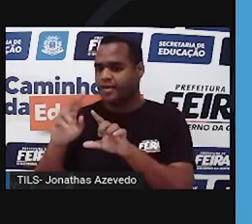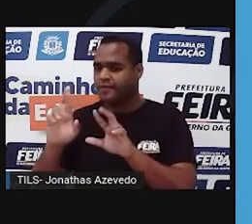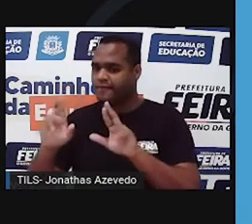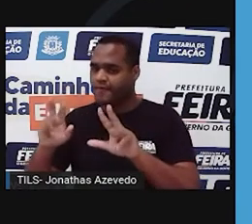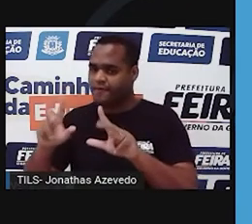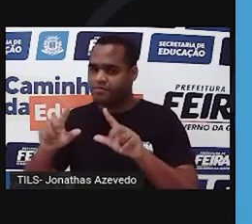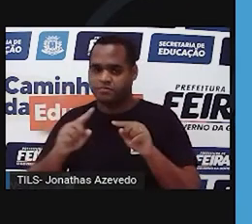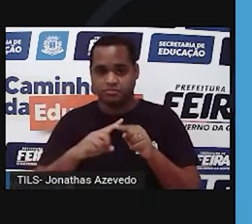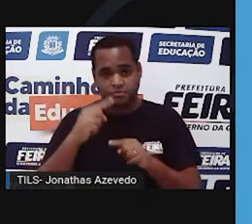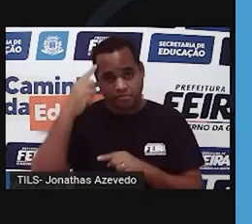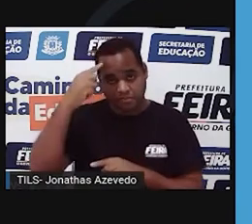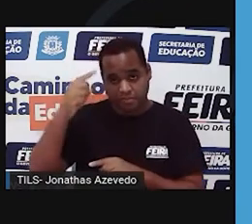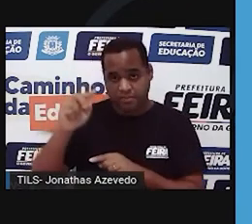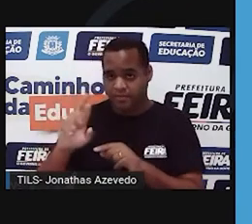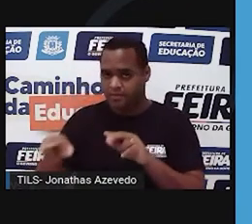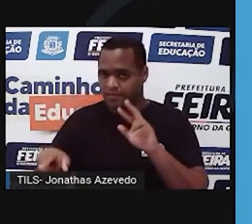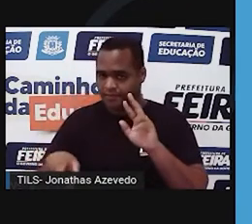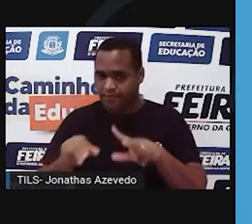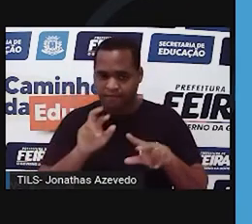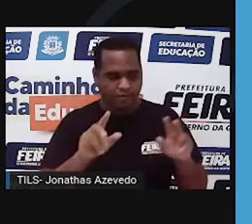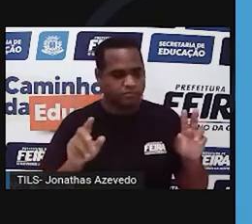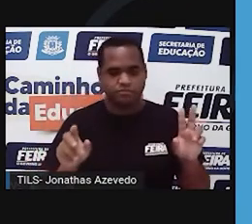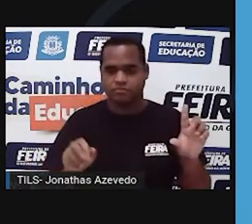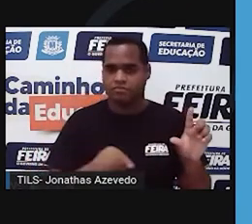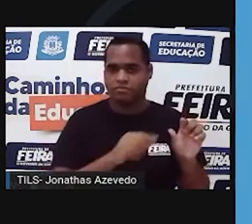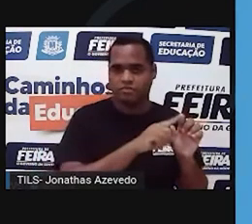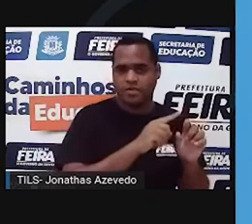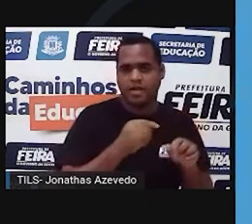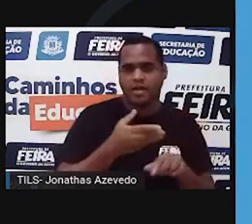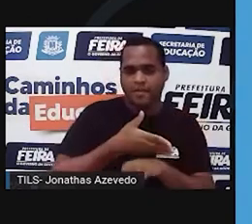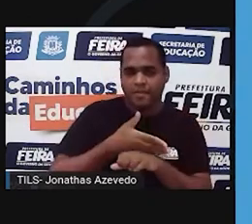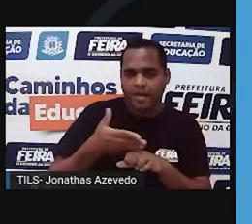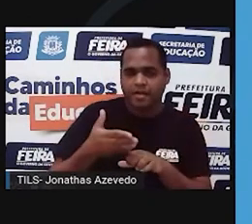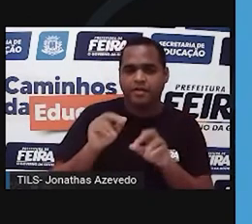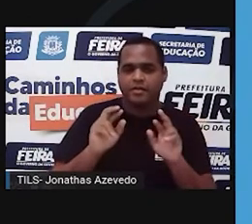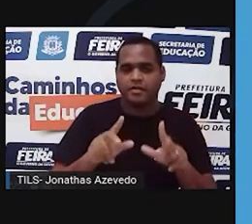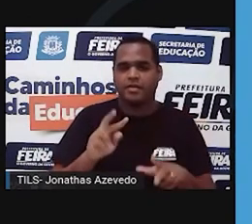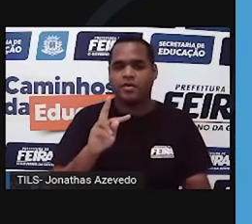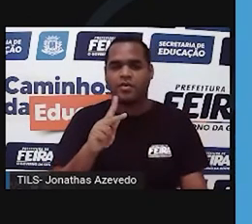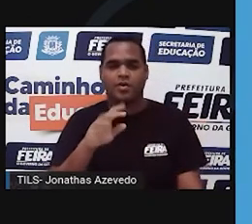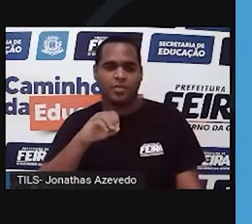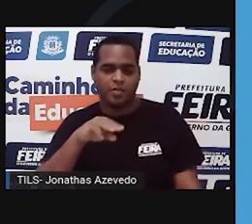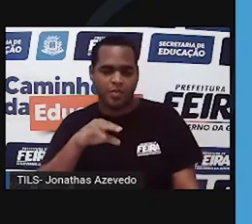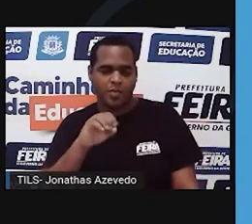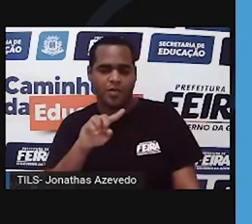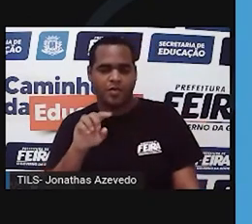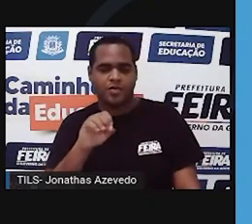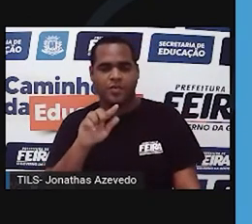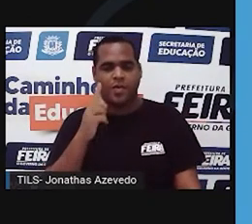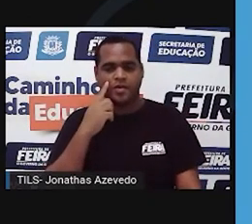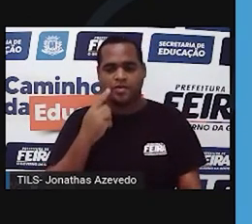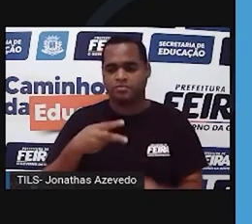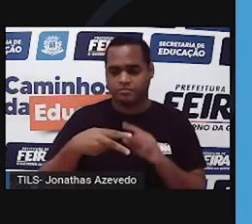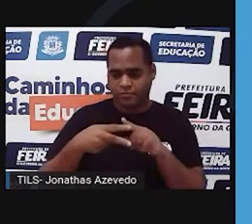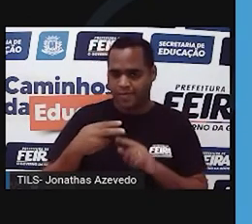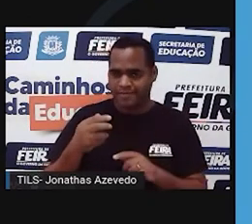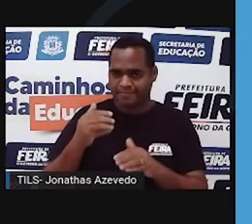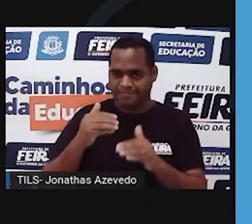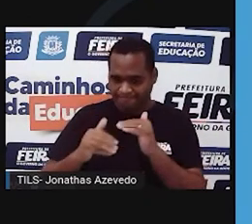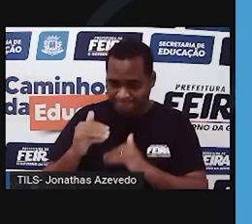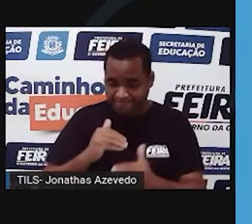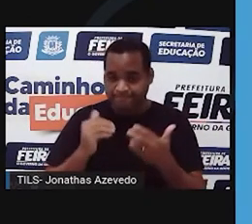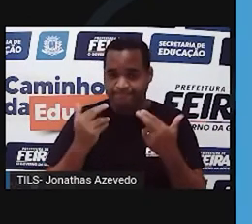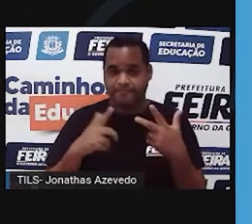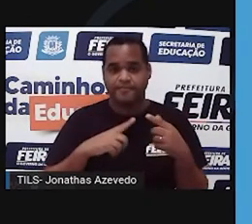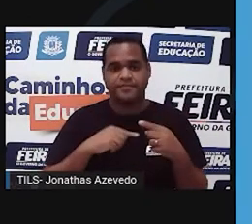ter dois alelos diferentes. E essa florzinha aqui branca também vai ser homozigota, tendo dois alelos excessivos. Então, os